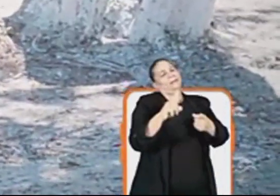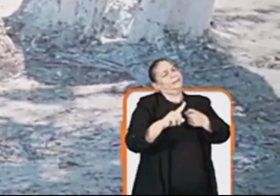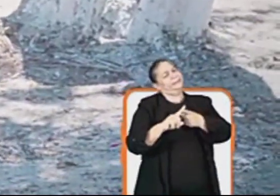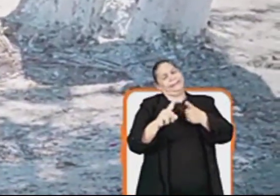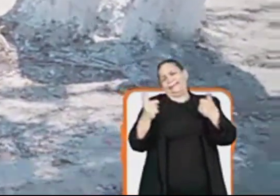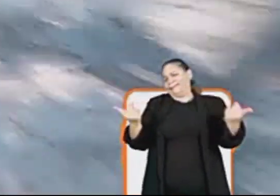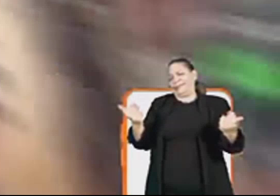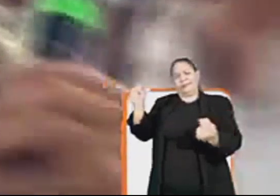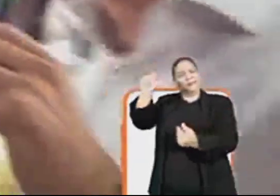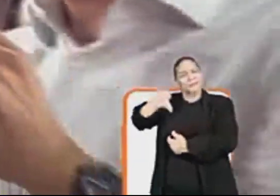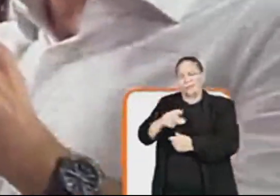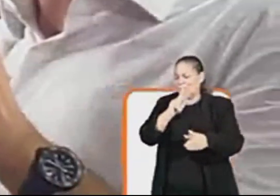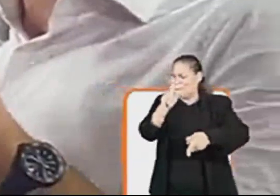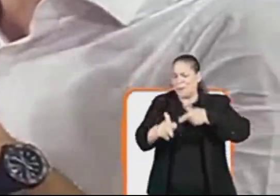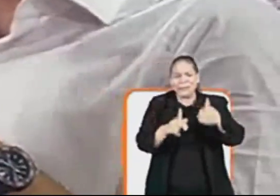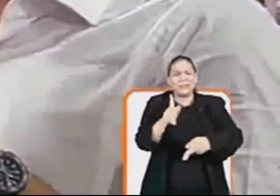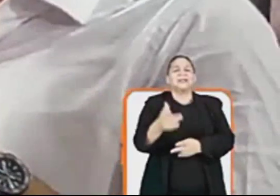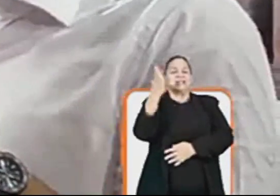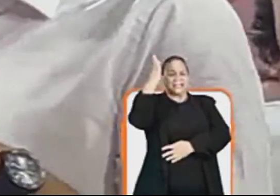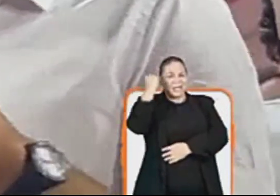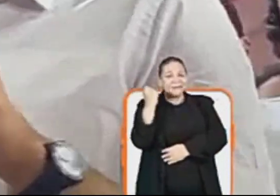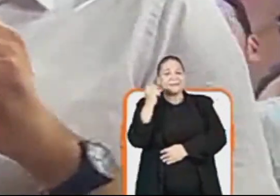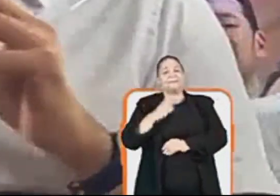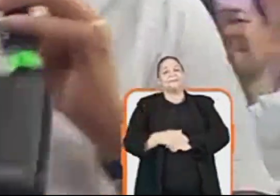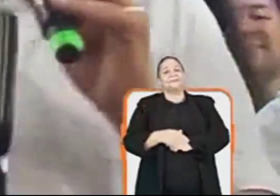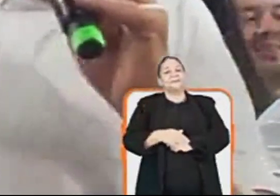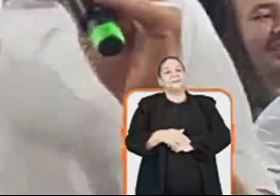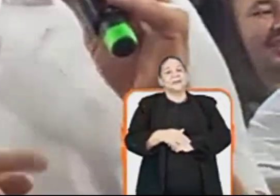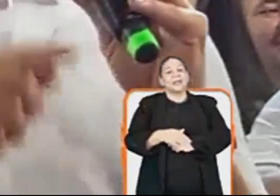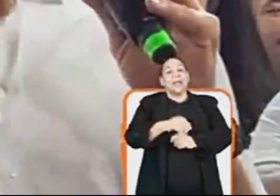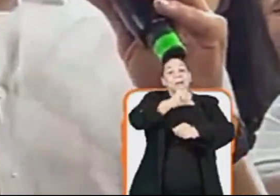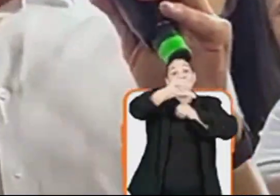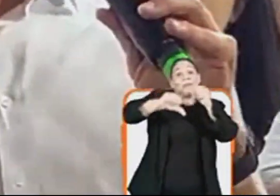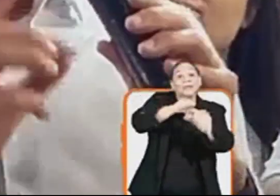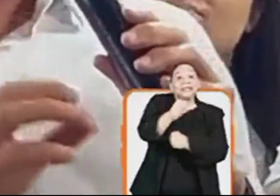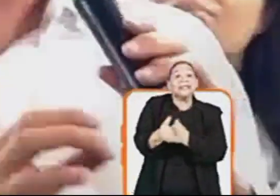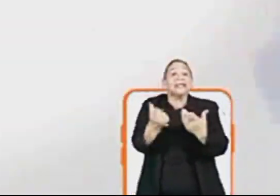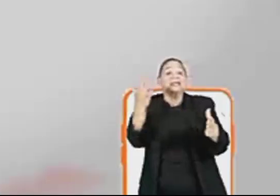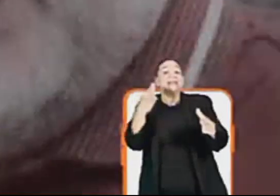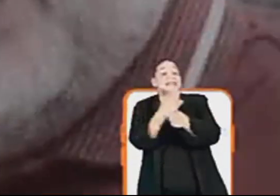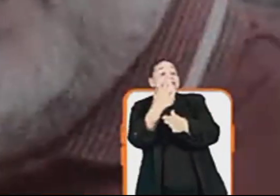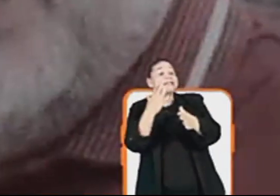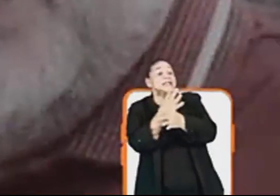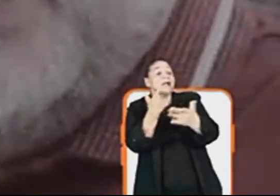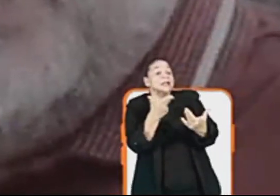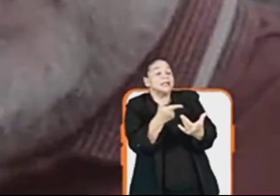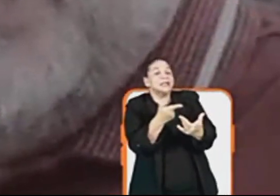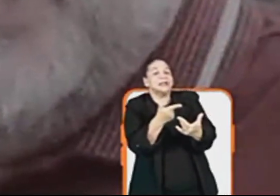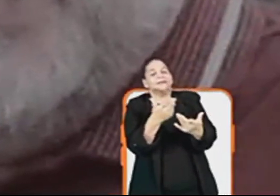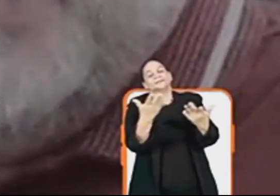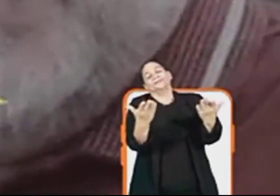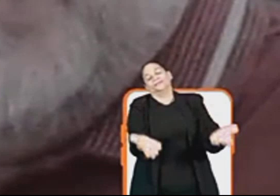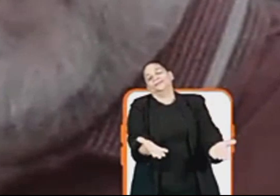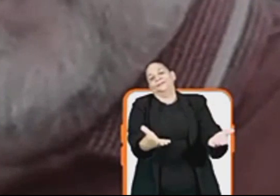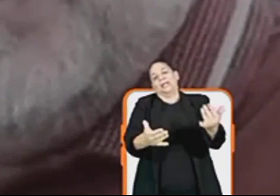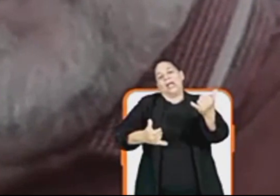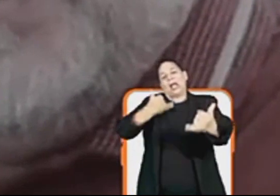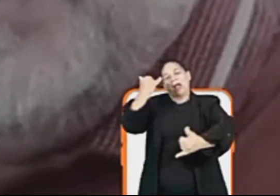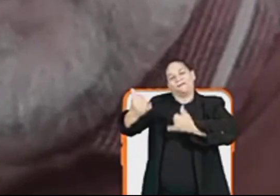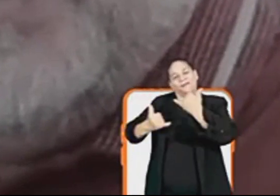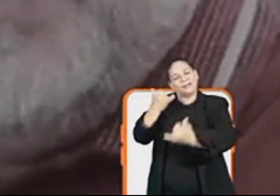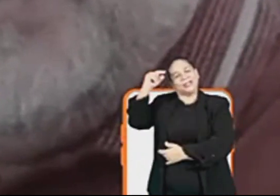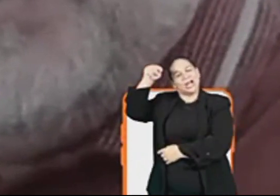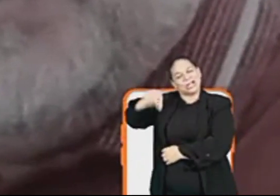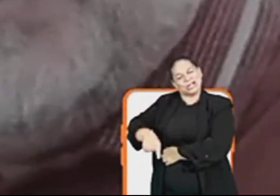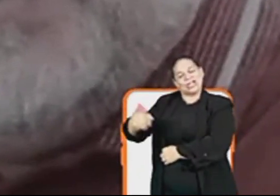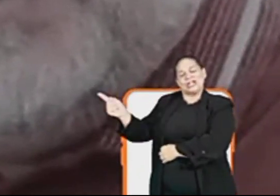inclusive João Cuidado em uma cidade, não é tarefa pra aventureiros É isso aí Aventureiro